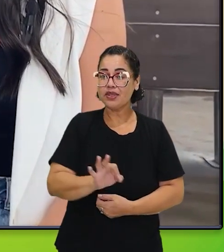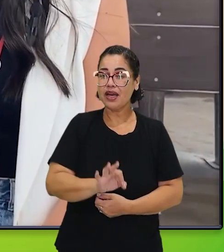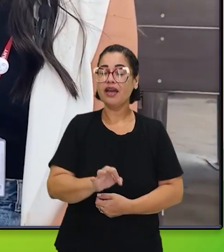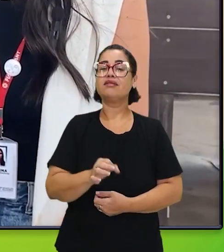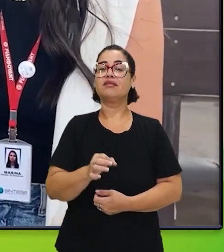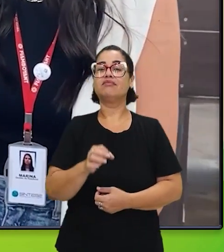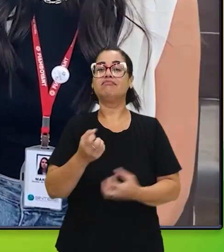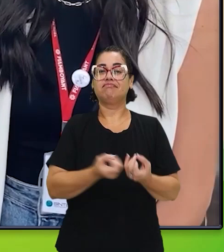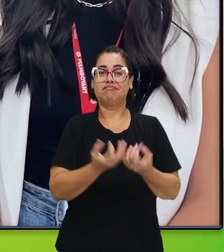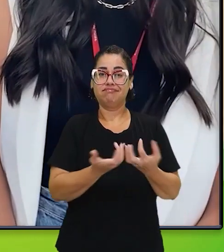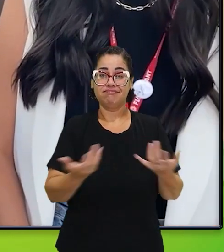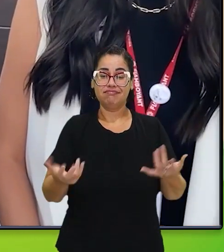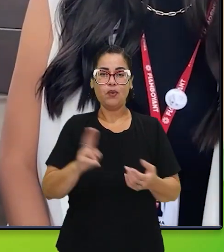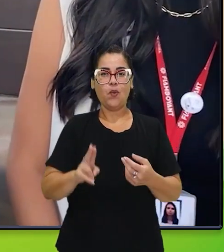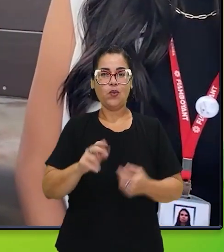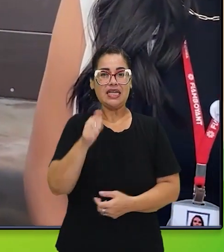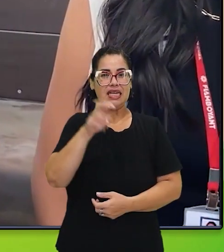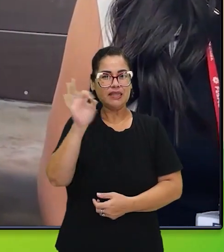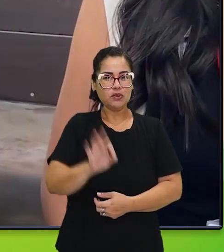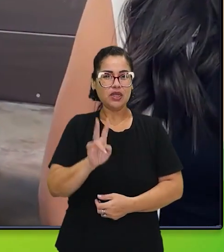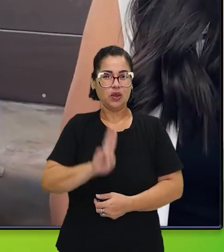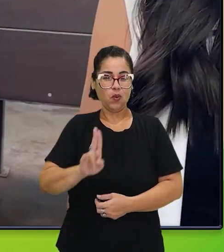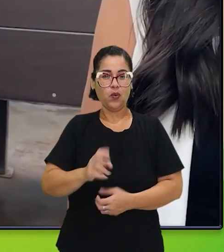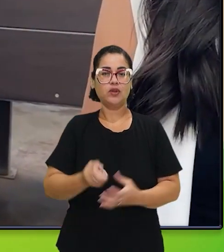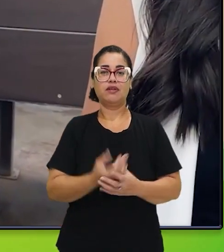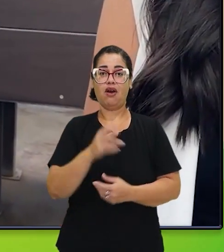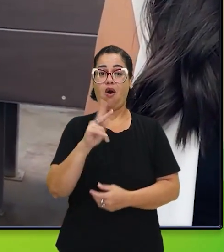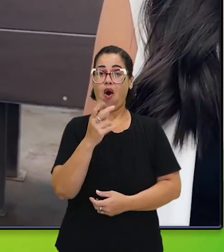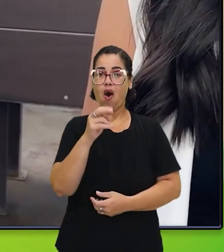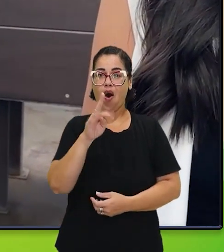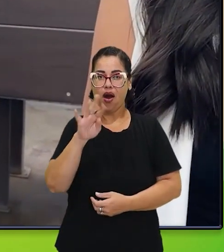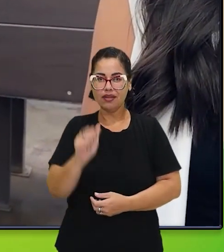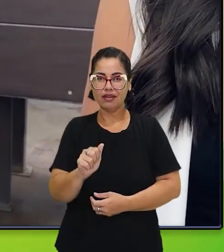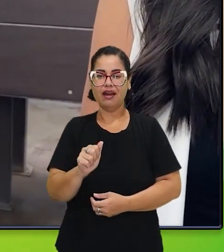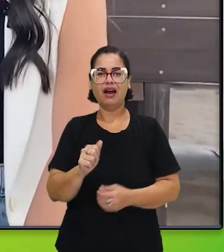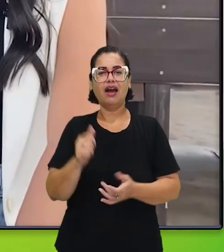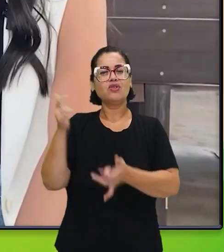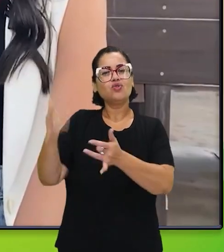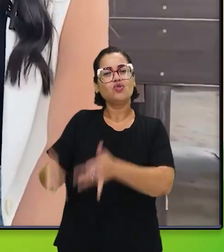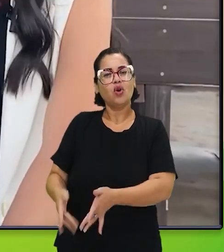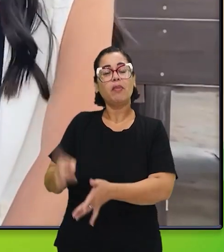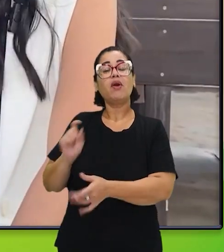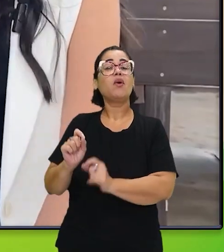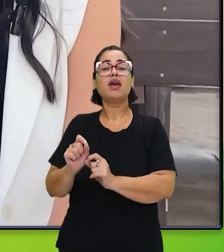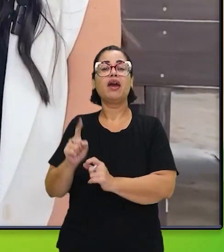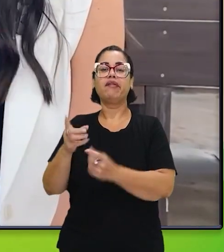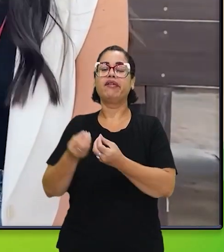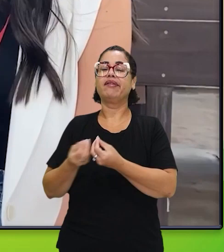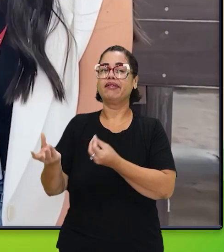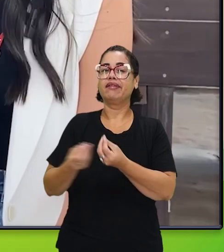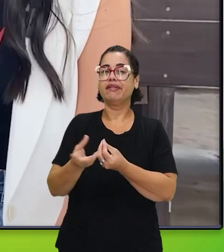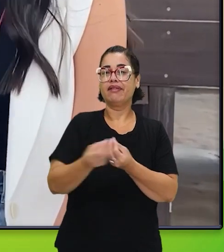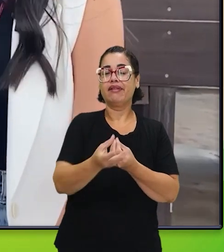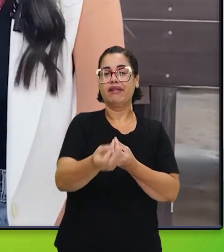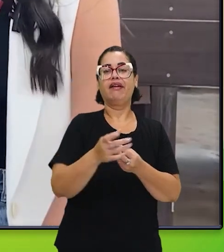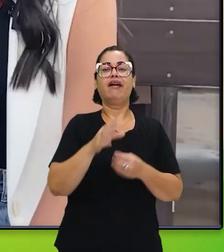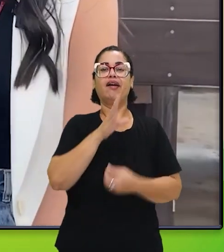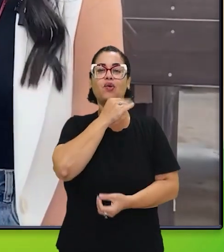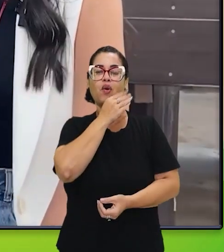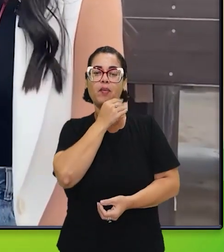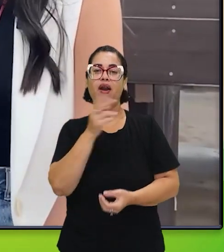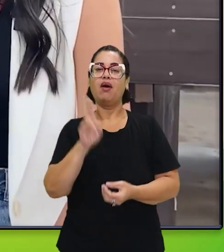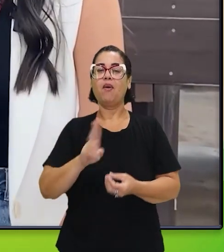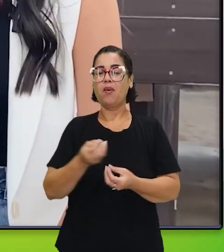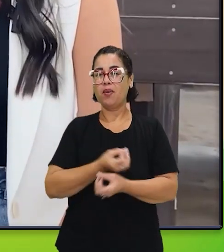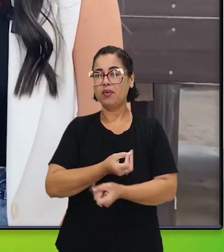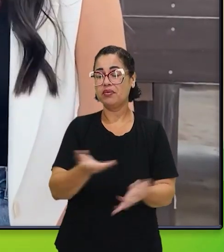nós vimos lá embaixo, 15% do adubo é utilizado na horta. 15% é o que a gente usa na horta. Na horta. O restante,